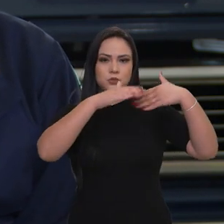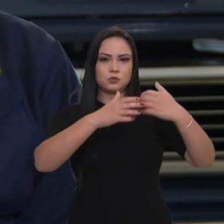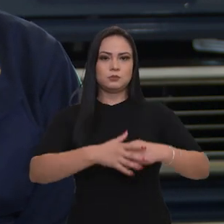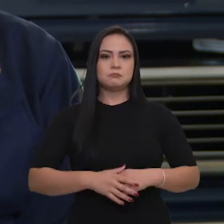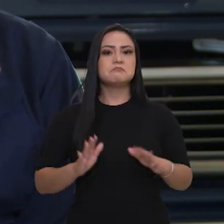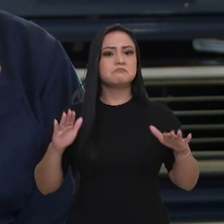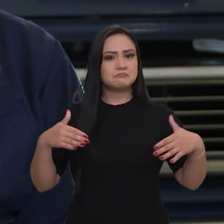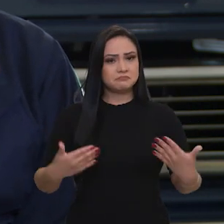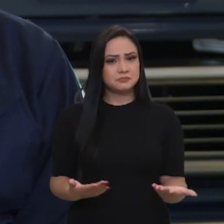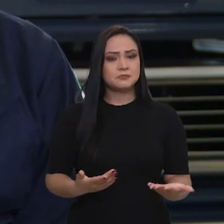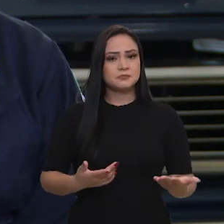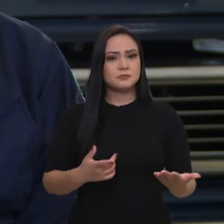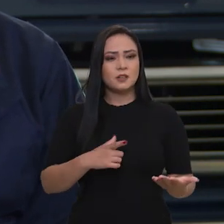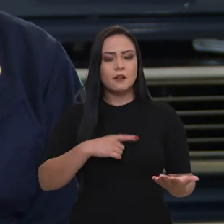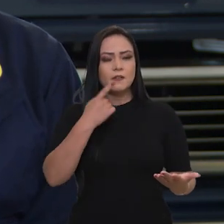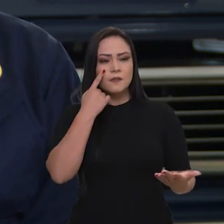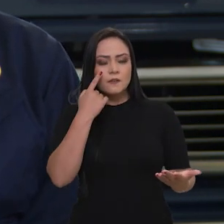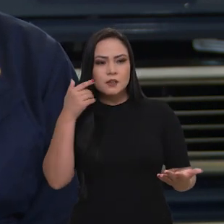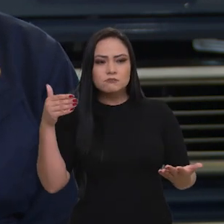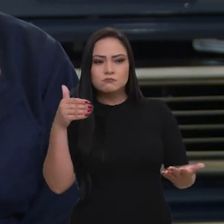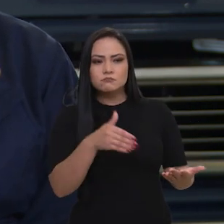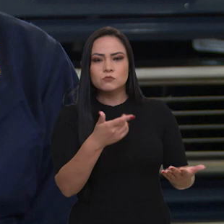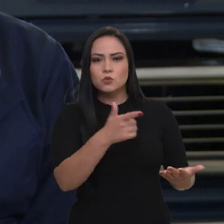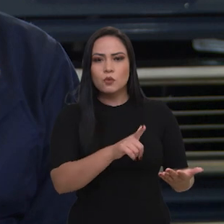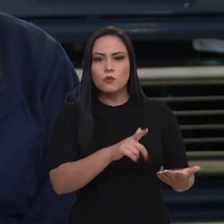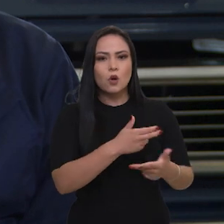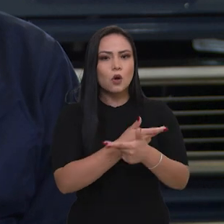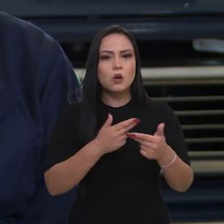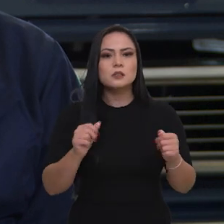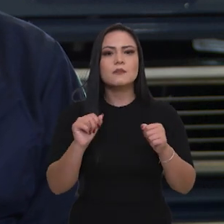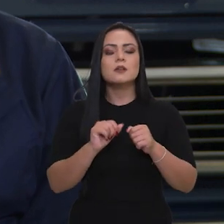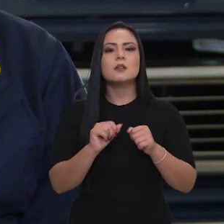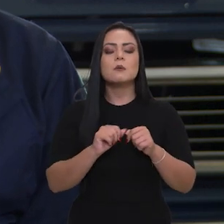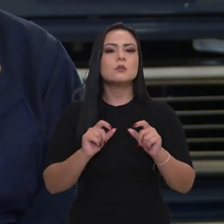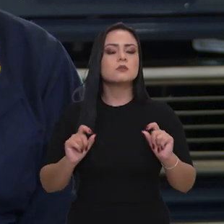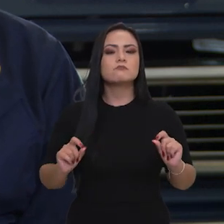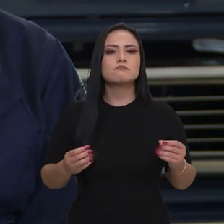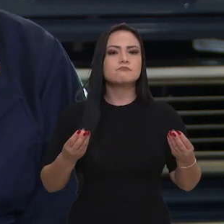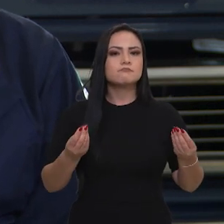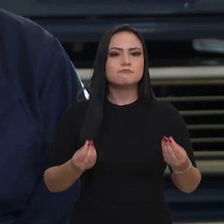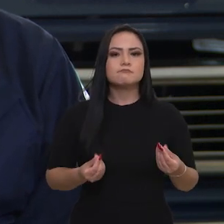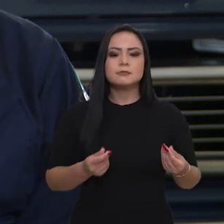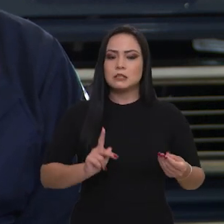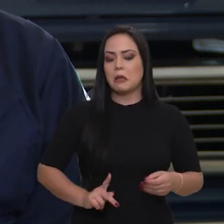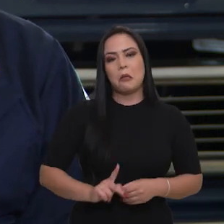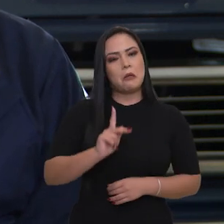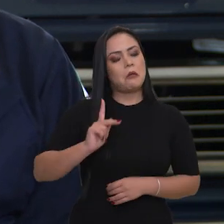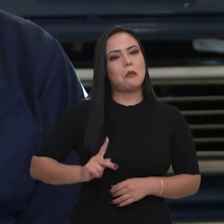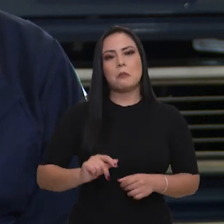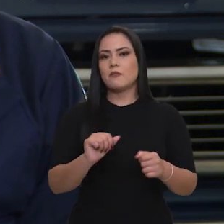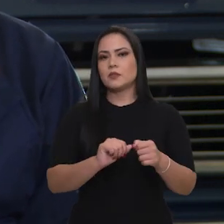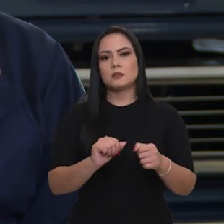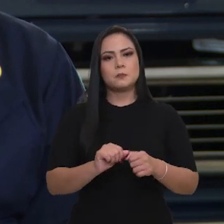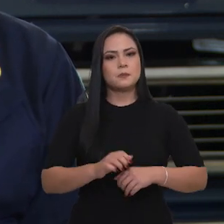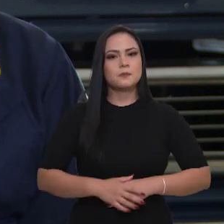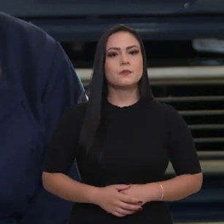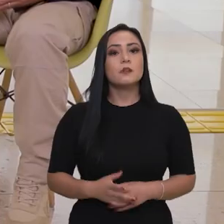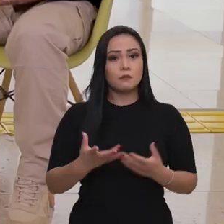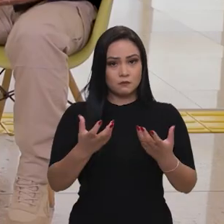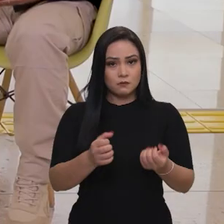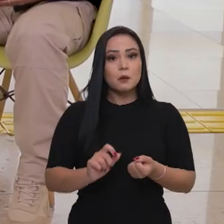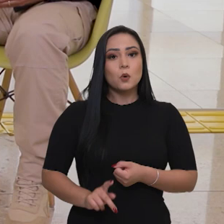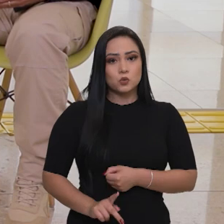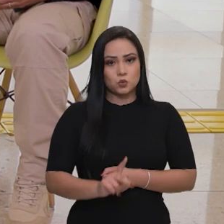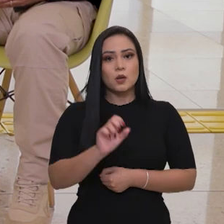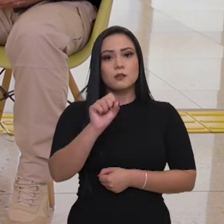progredindo. Então, essa revisitação é uma coisa que nós fazemos constantemente, continuadamente